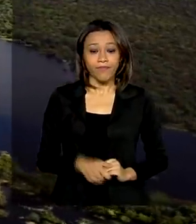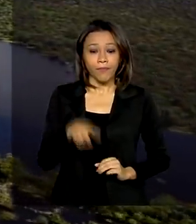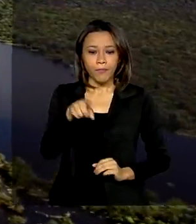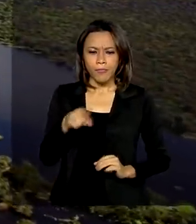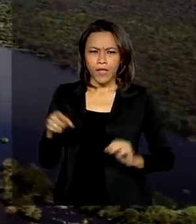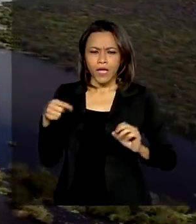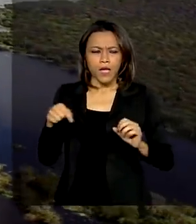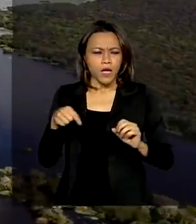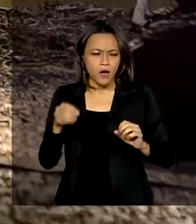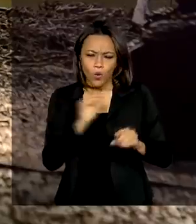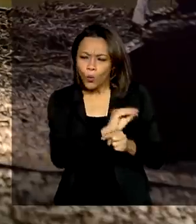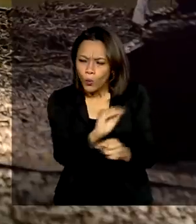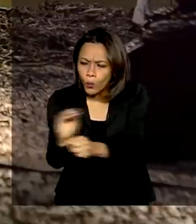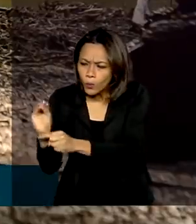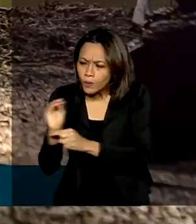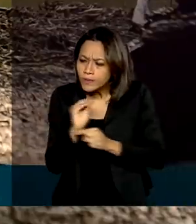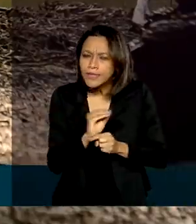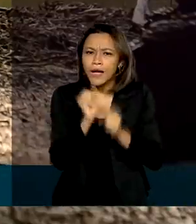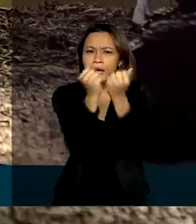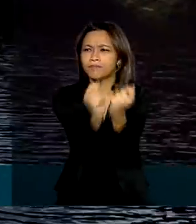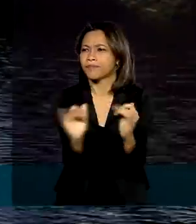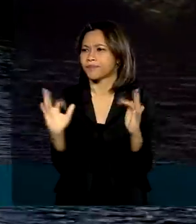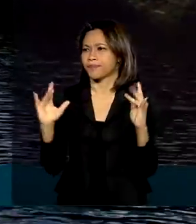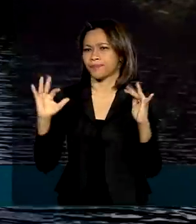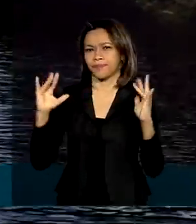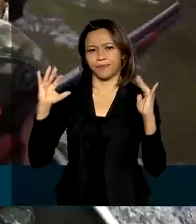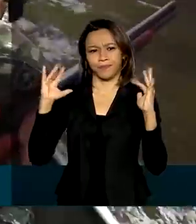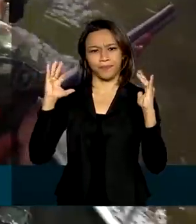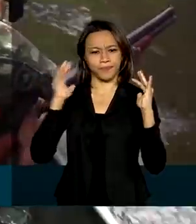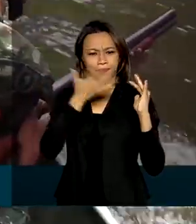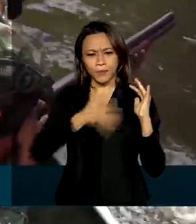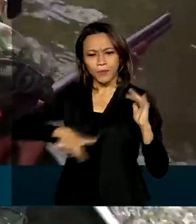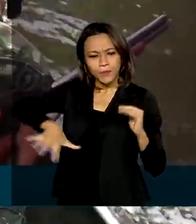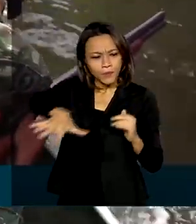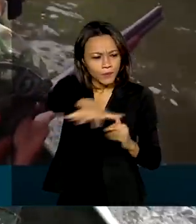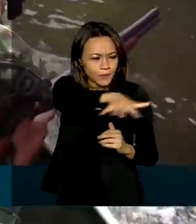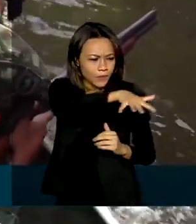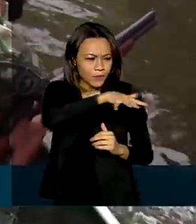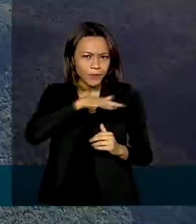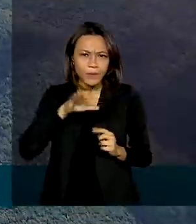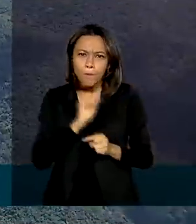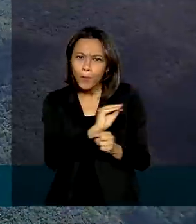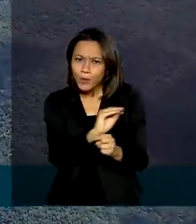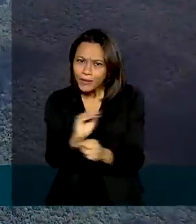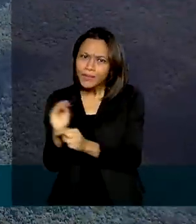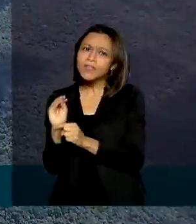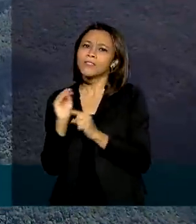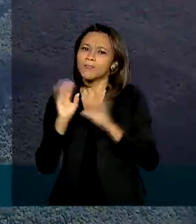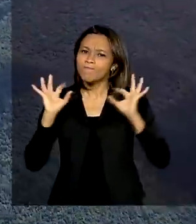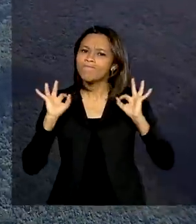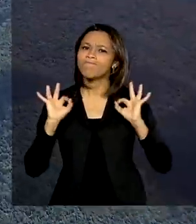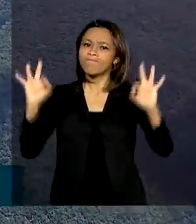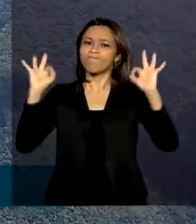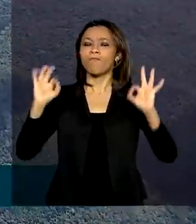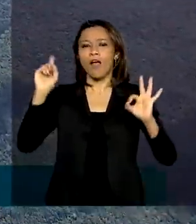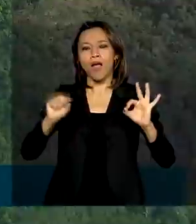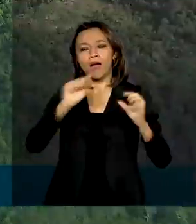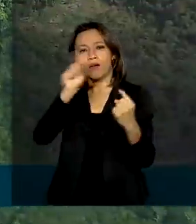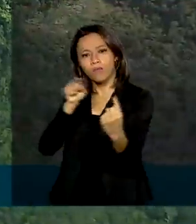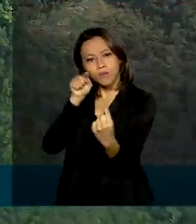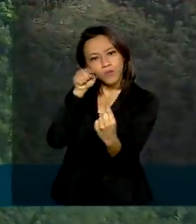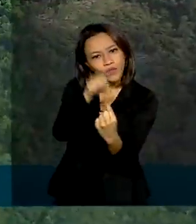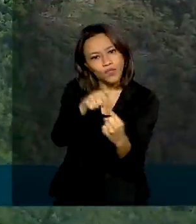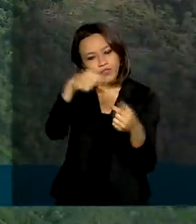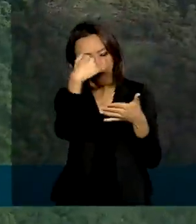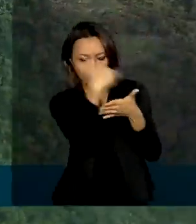Renovar a natureza, preservar a fauna e a flora e proteger a biodiversidade são os objetivos